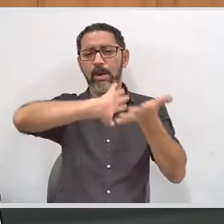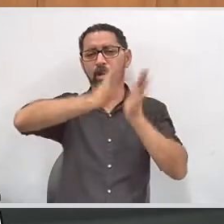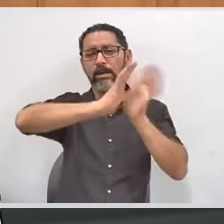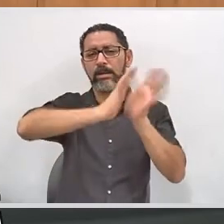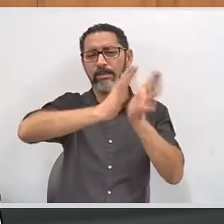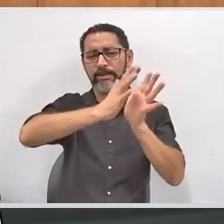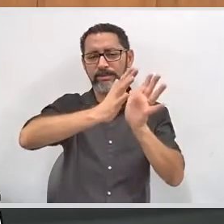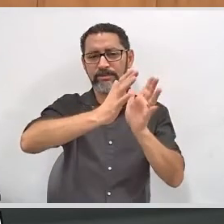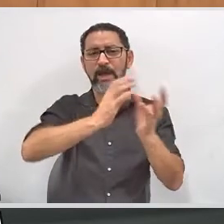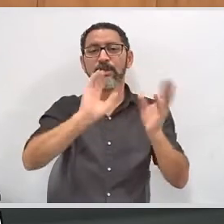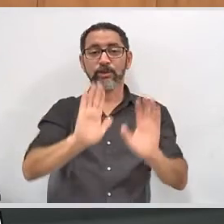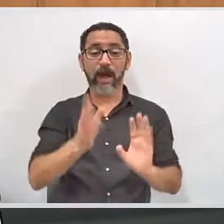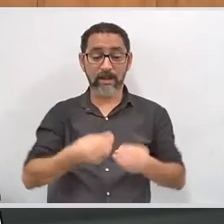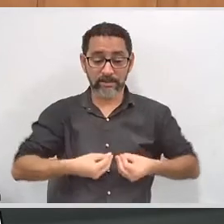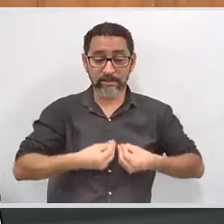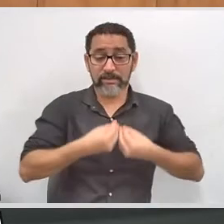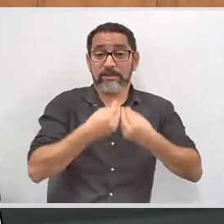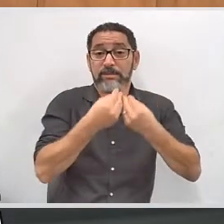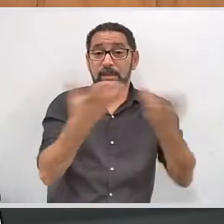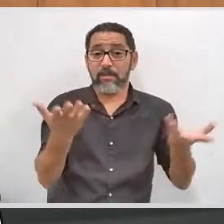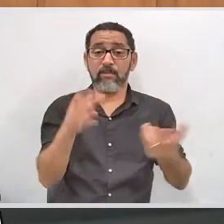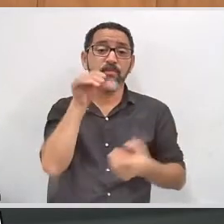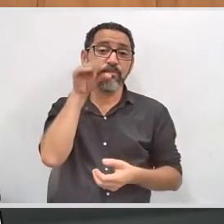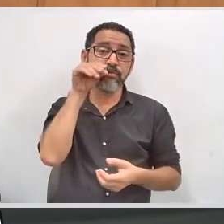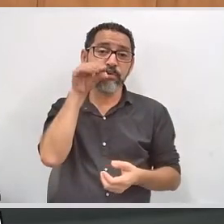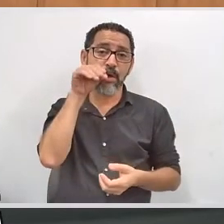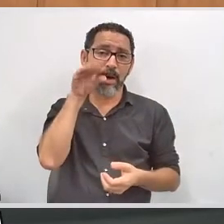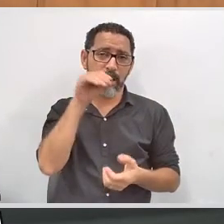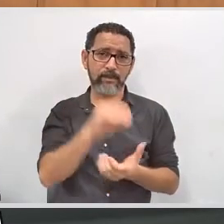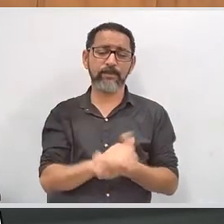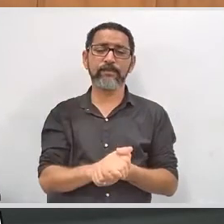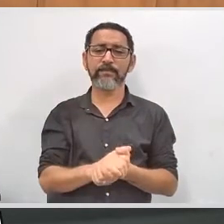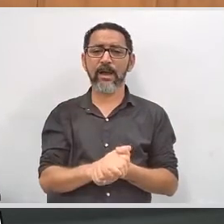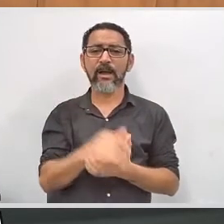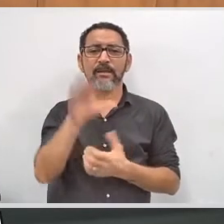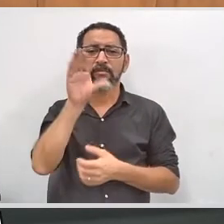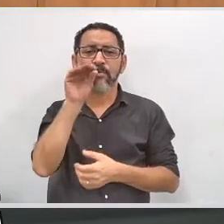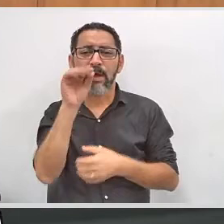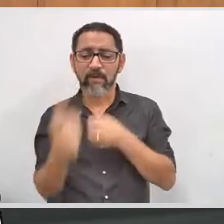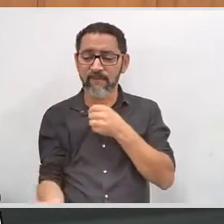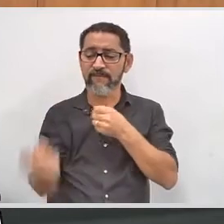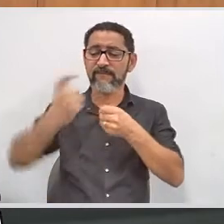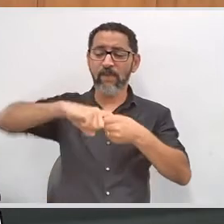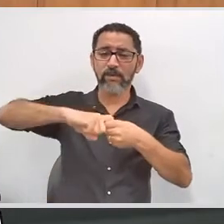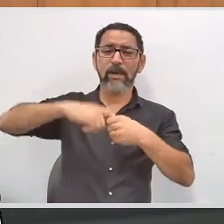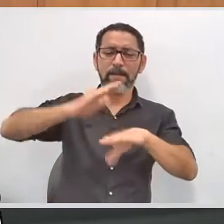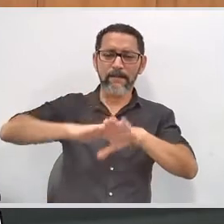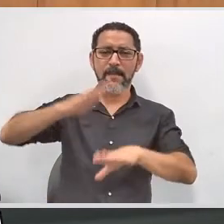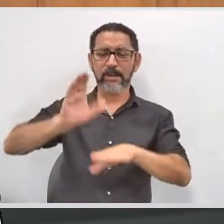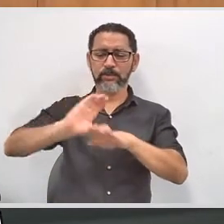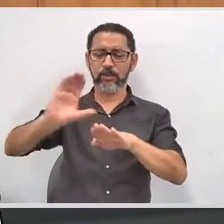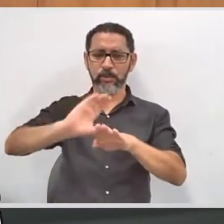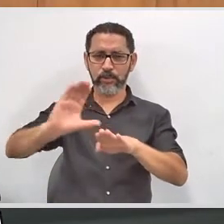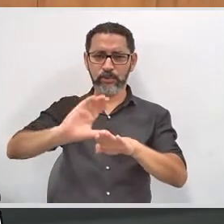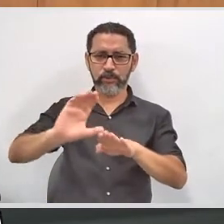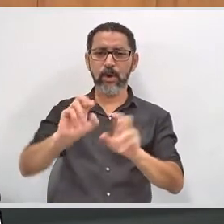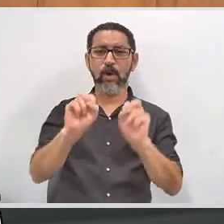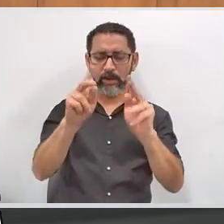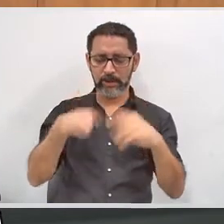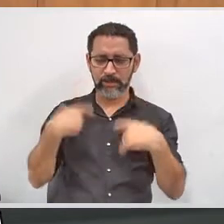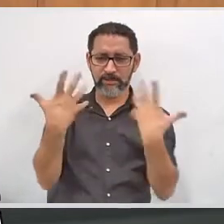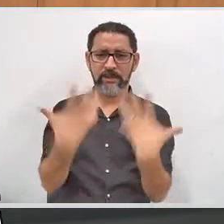que eu já disse anteriormente, que foi um sucesso entre os servidores, estão pedindo a reiteração desse curso e vamos fazê-lo.